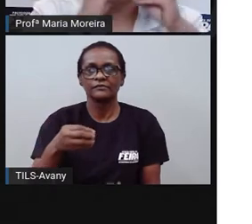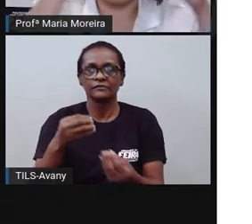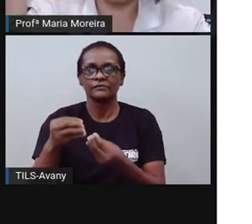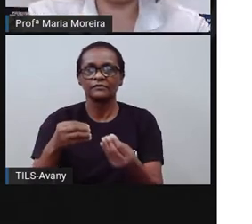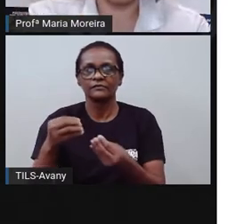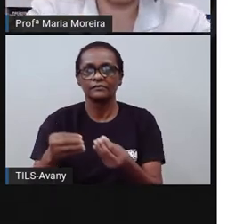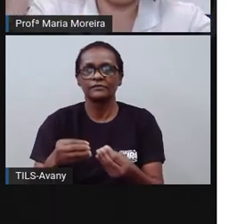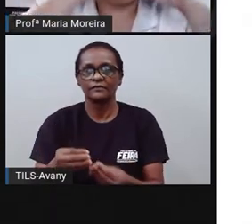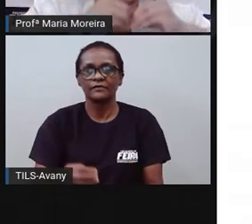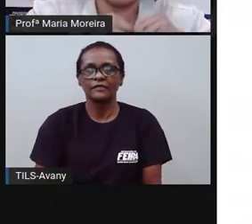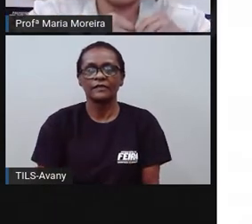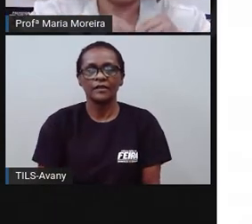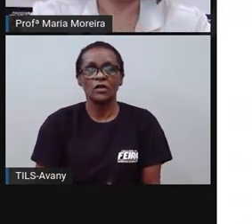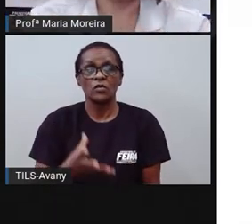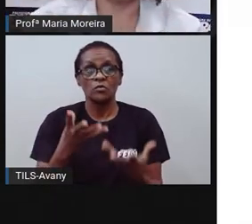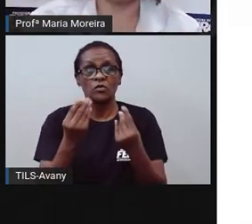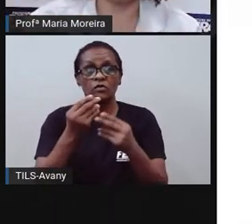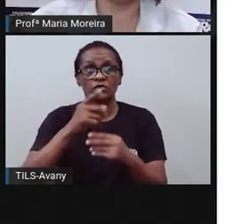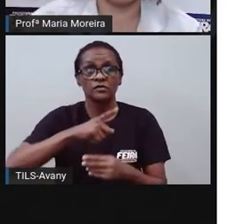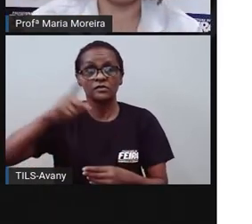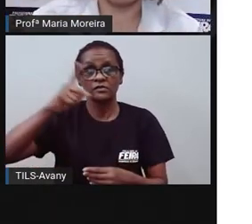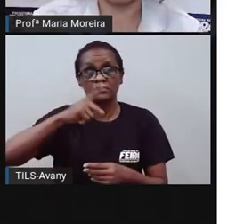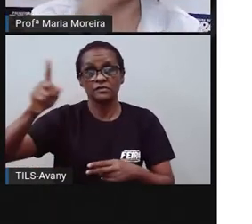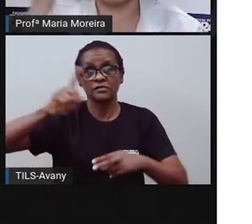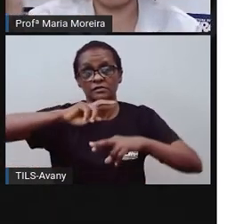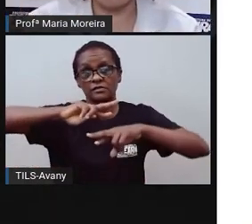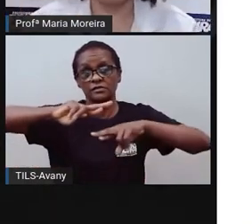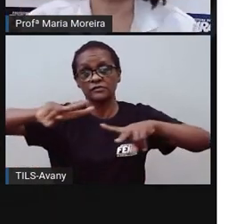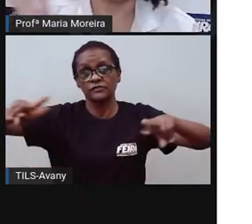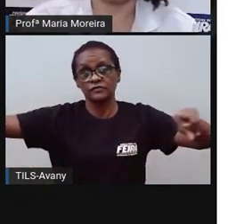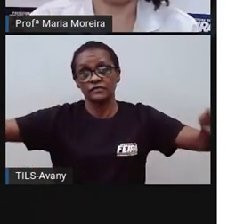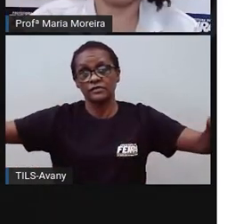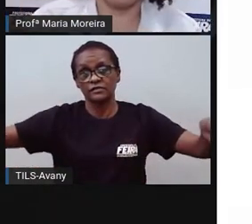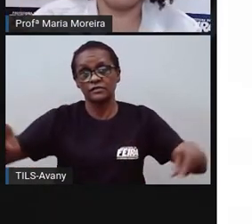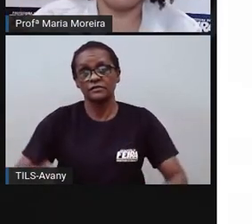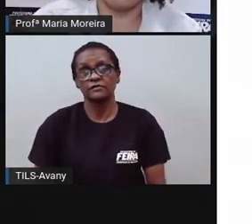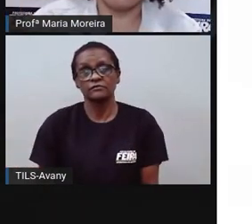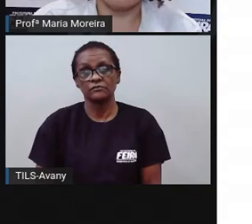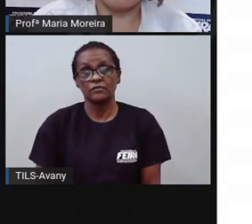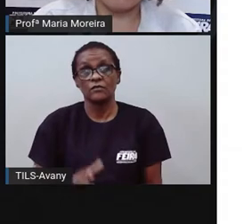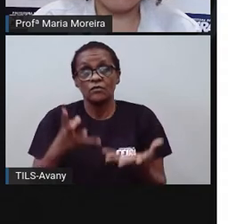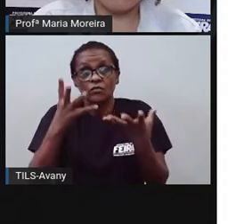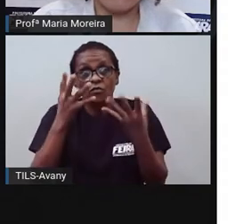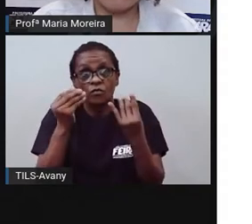encontrar várias referências aí de santos católicos com, é,